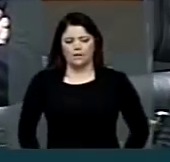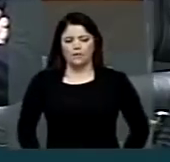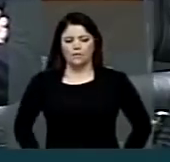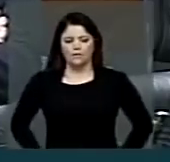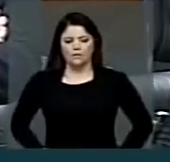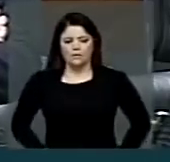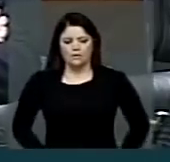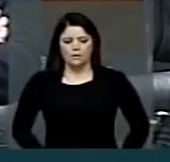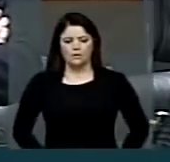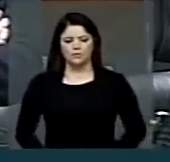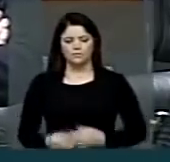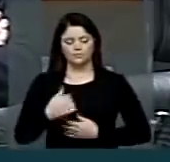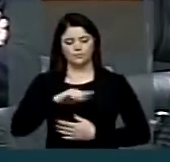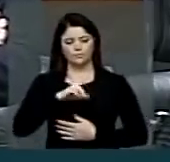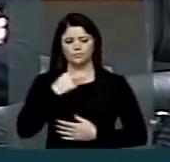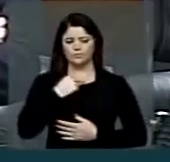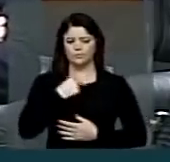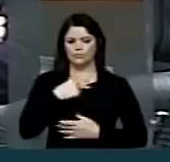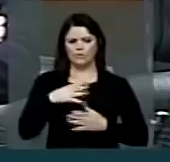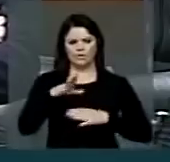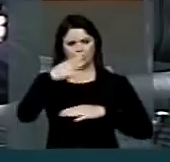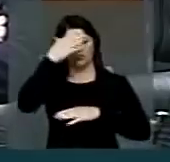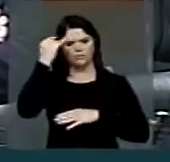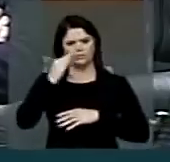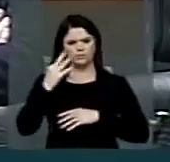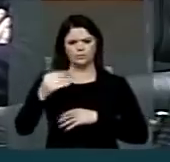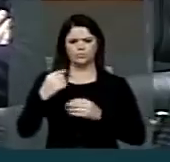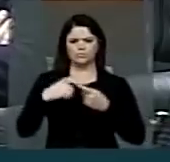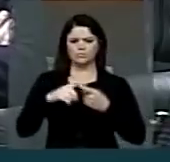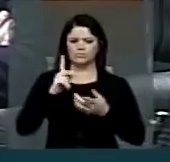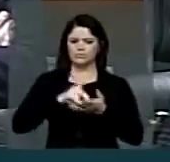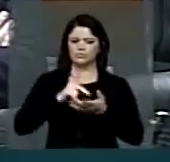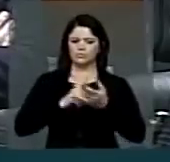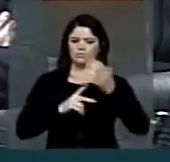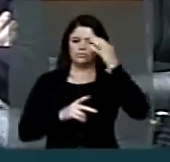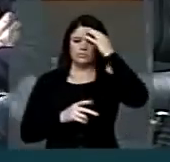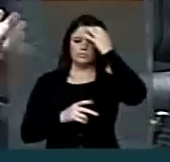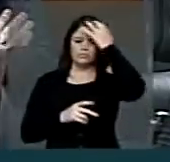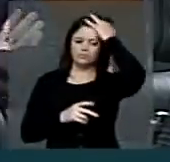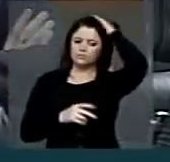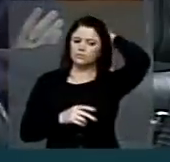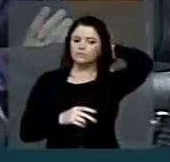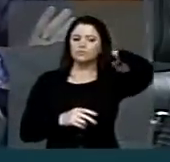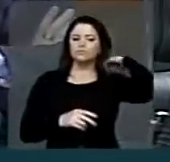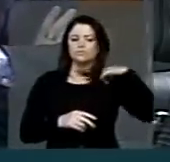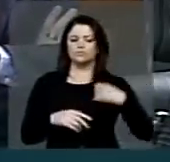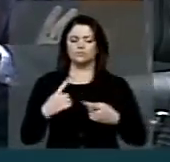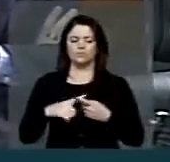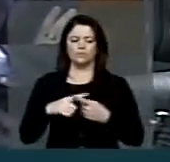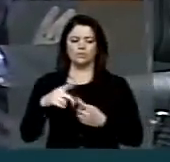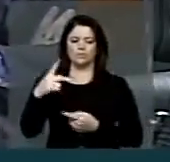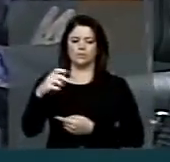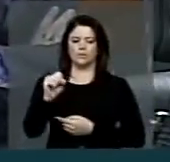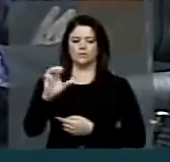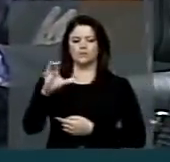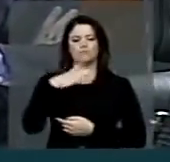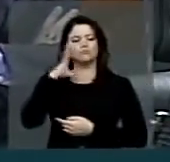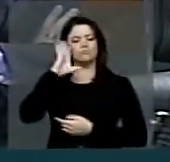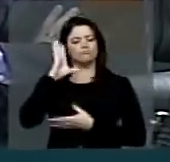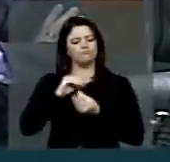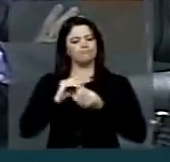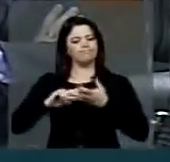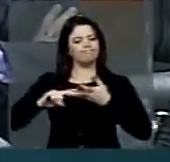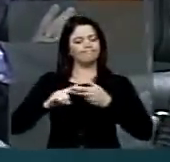casa. Não podemos abrir o precedente, ainda mais porque o PSC, e V. Exª acompanhou todo esse